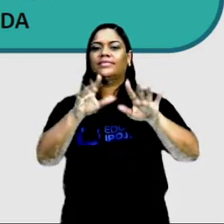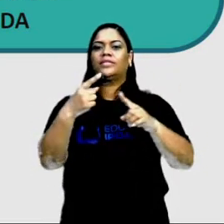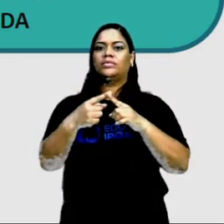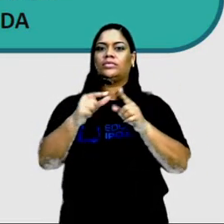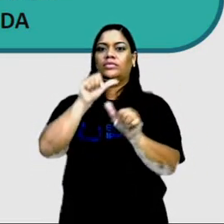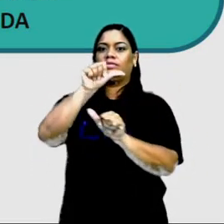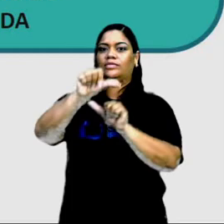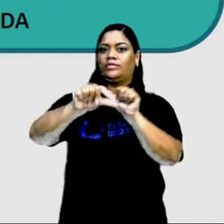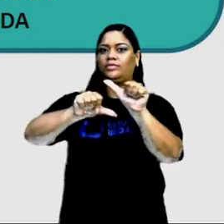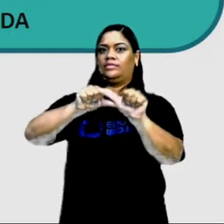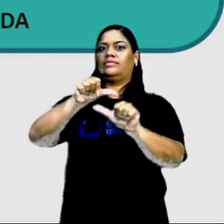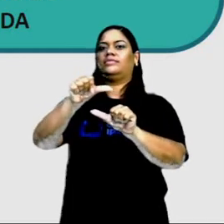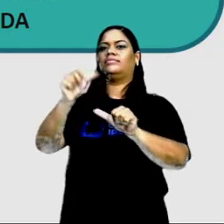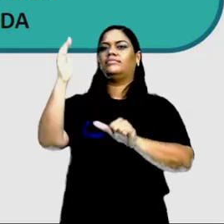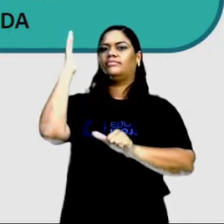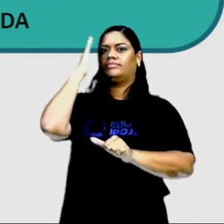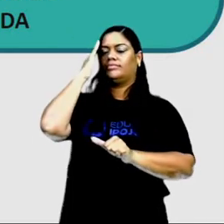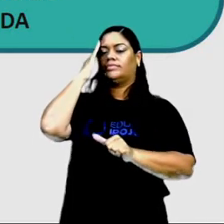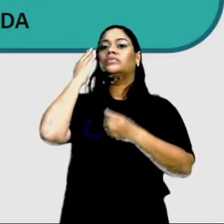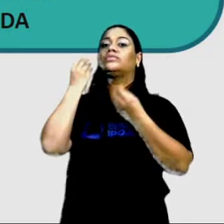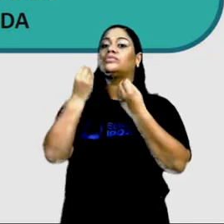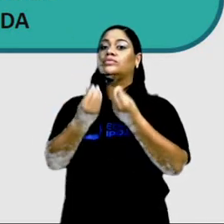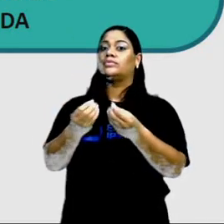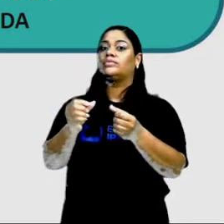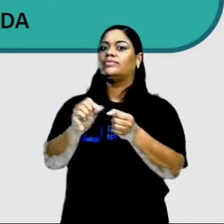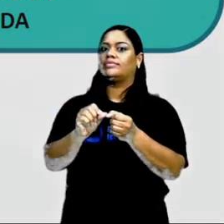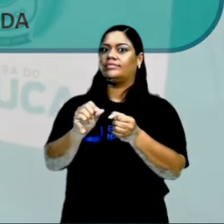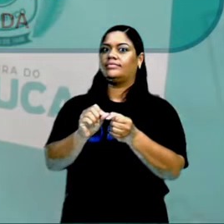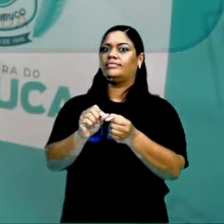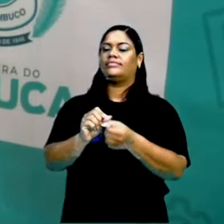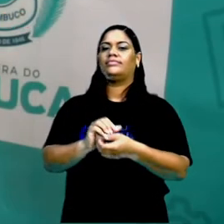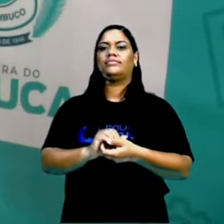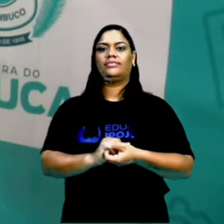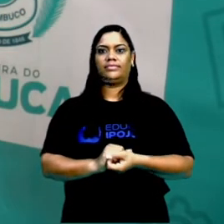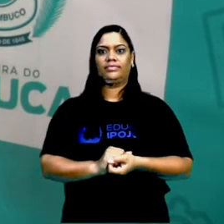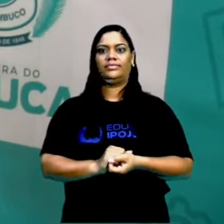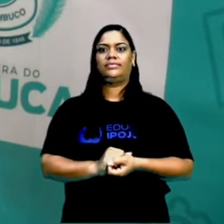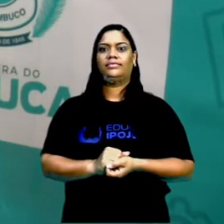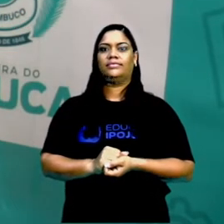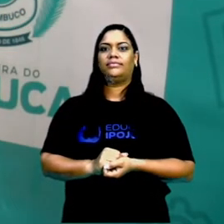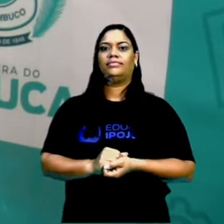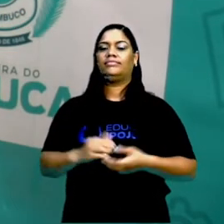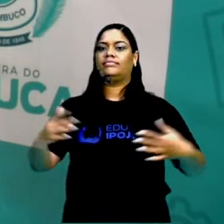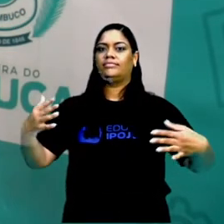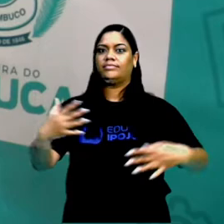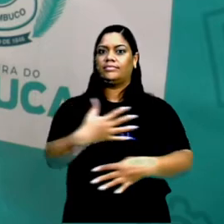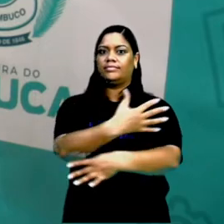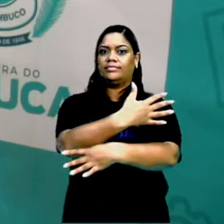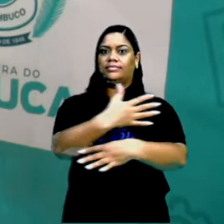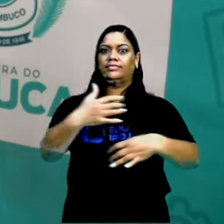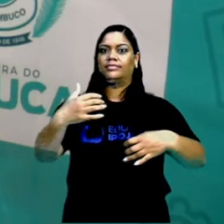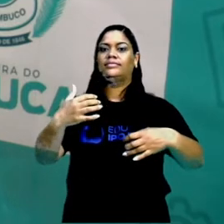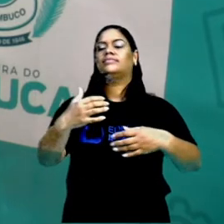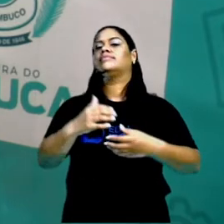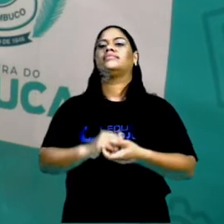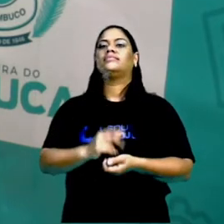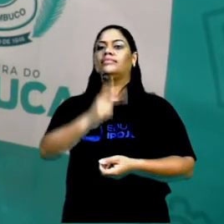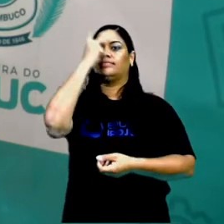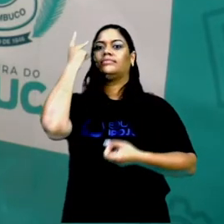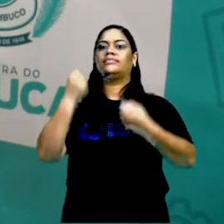à ideia de como se deve transitar, seja motorista ou